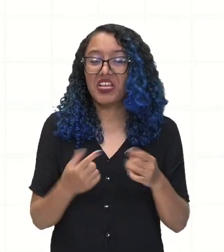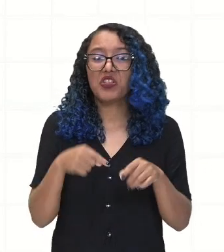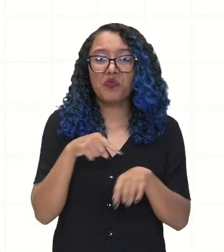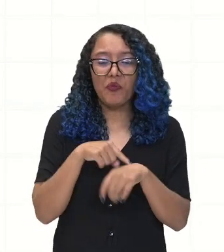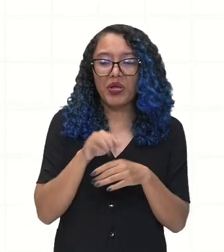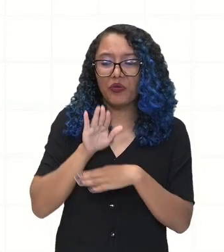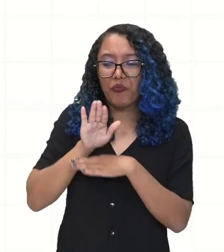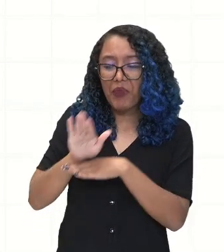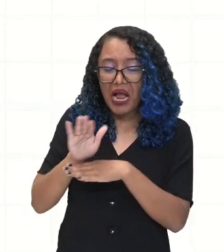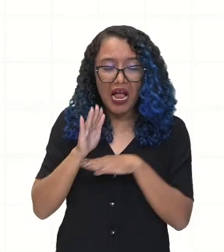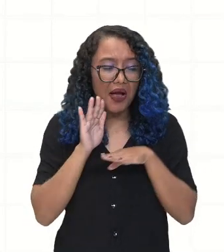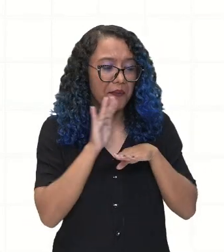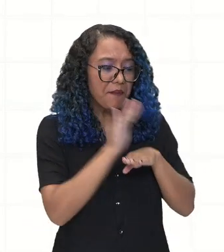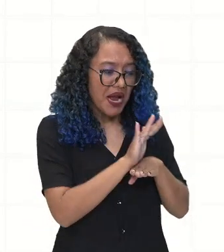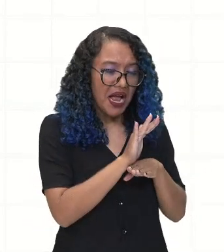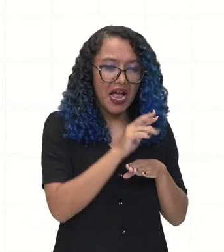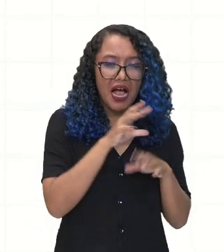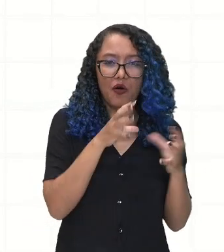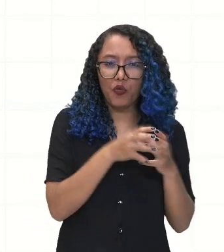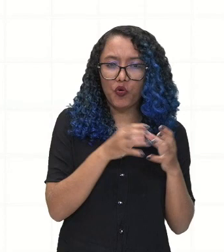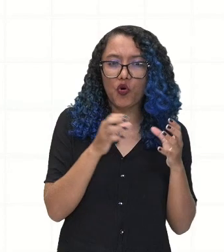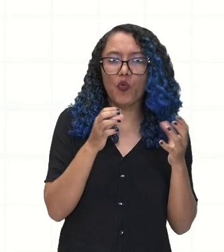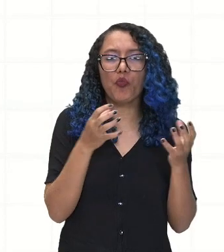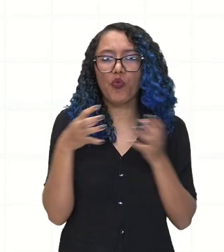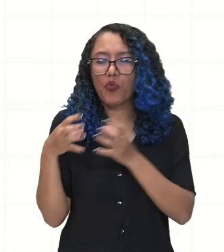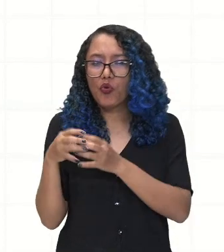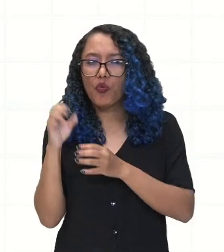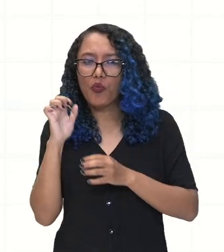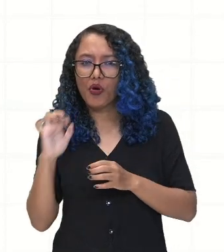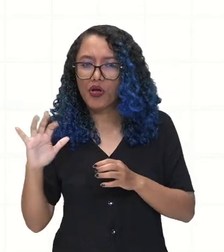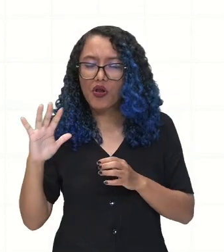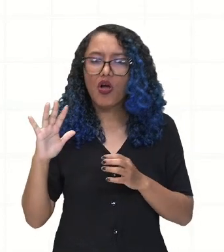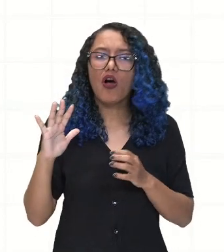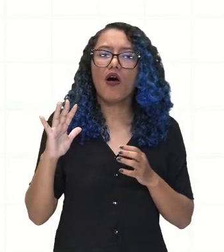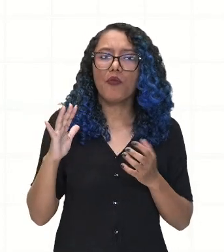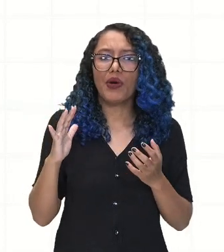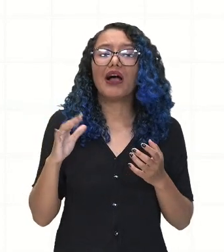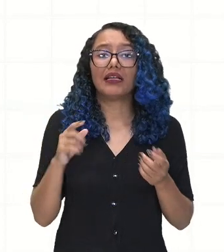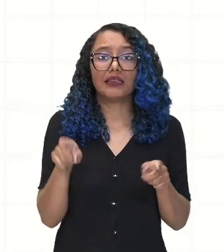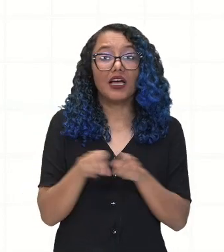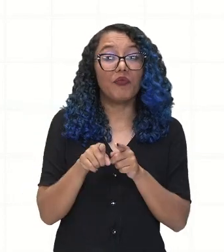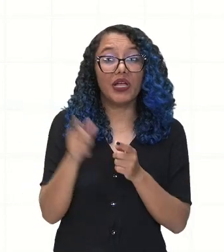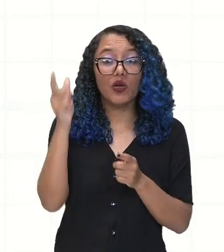eles também vão estar conseguindo armamento para eliminar o seu rival.